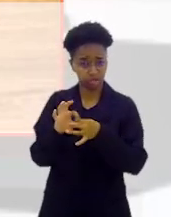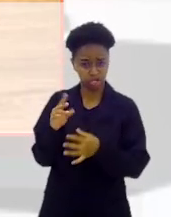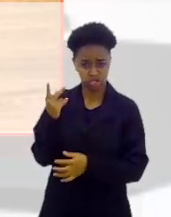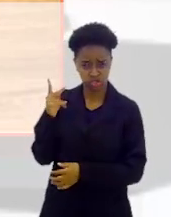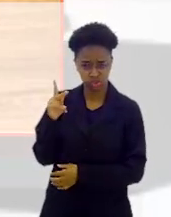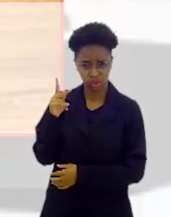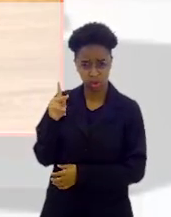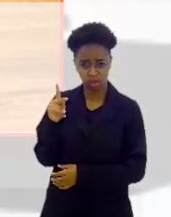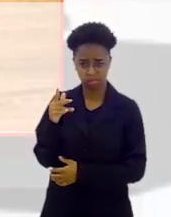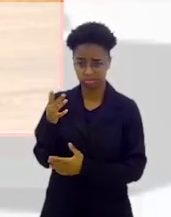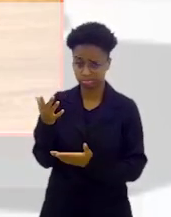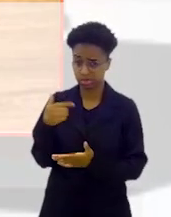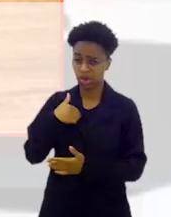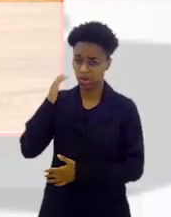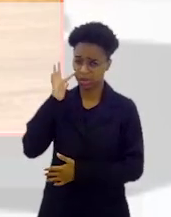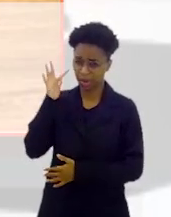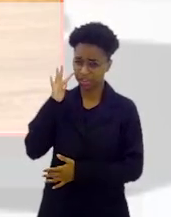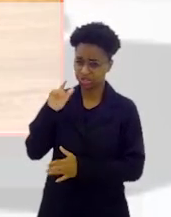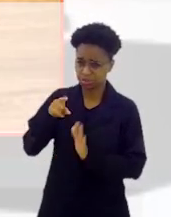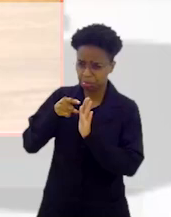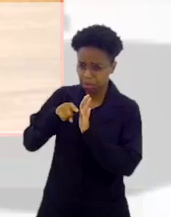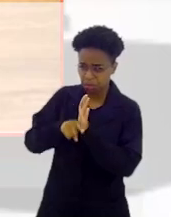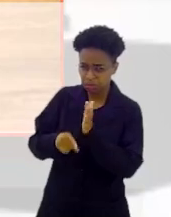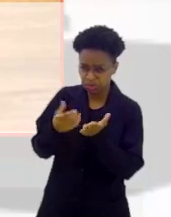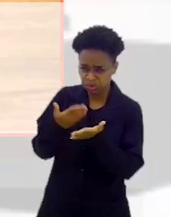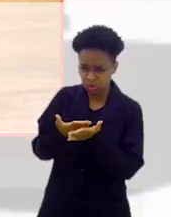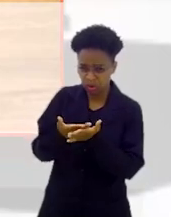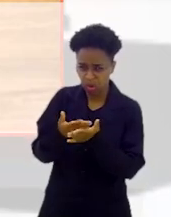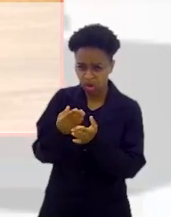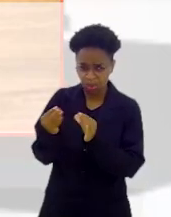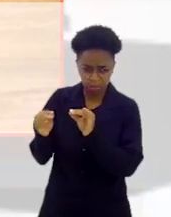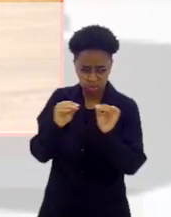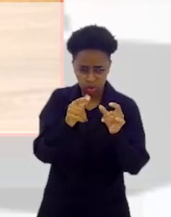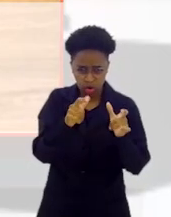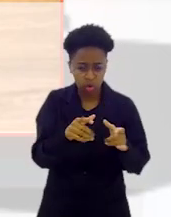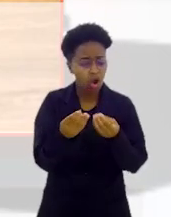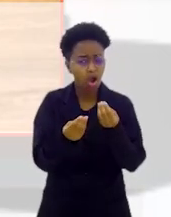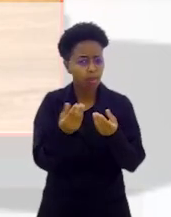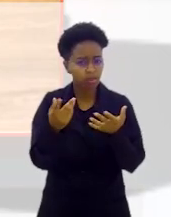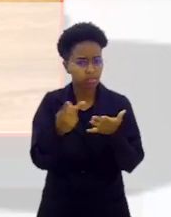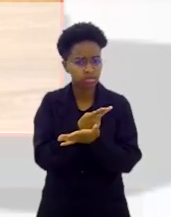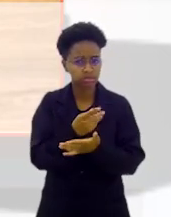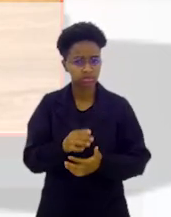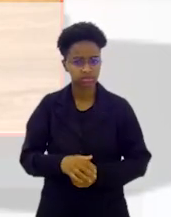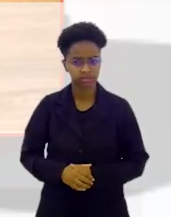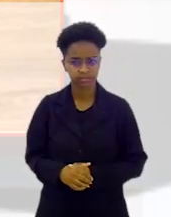histórica, eu imagino, foi uma imersão que você fez em Pirenópolis? Como é que foi?